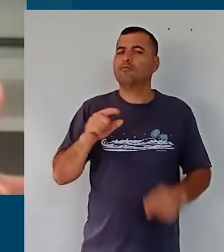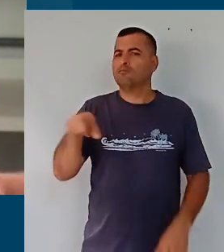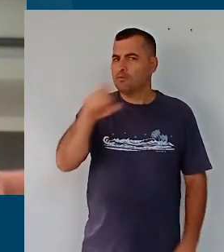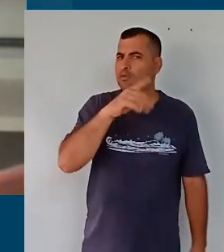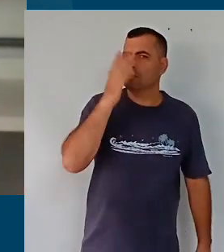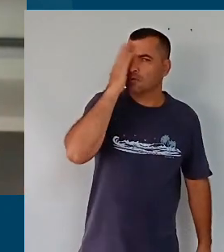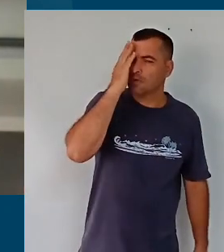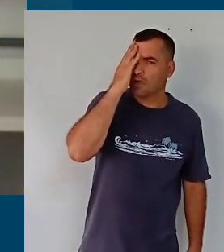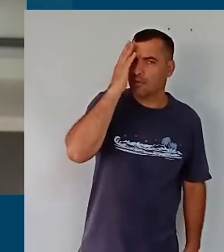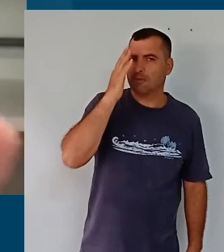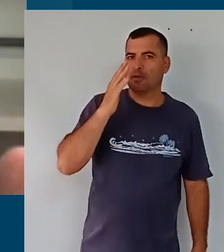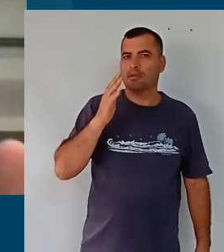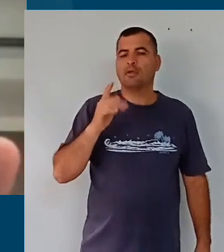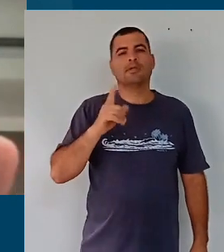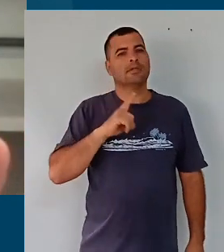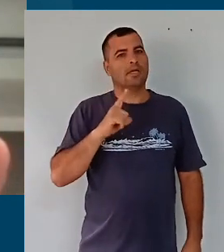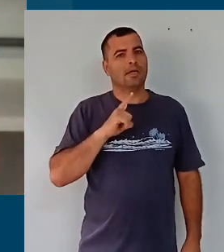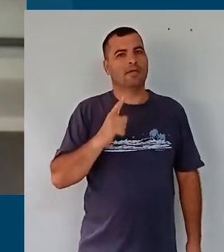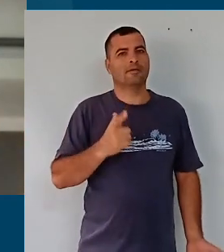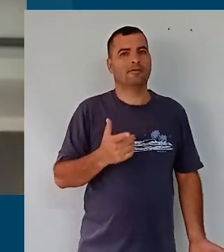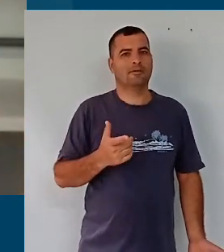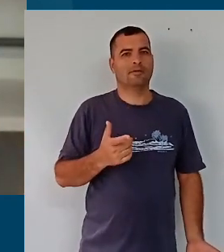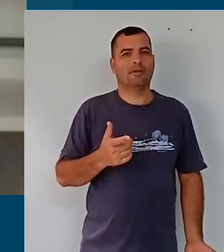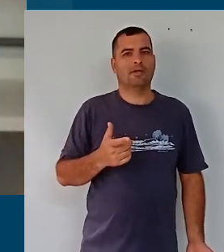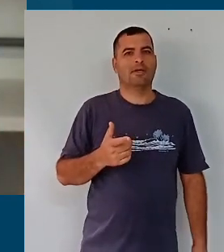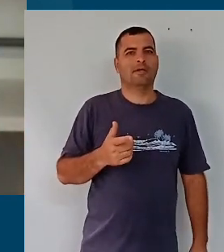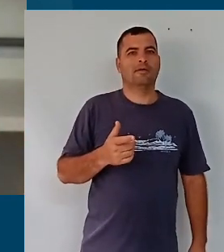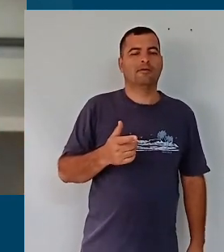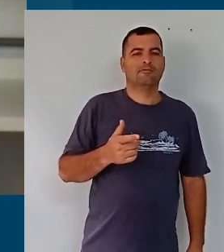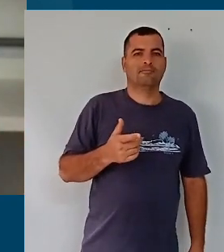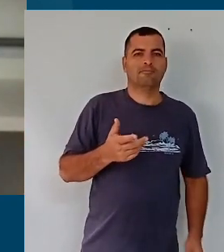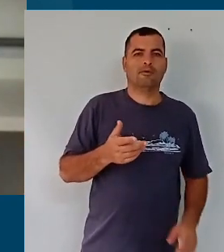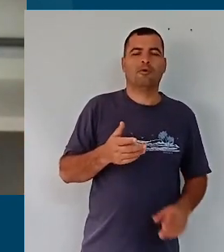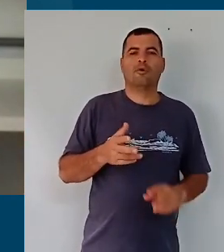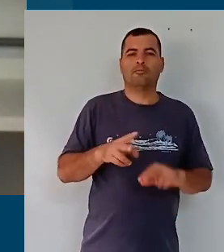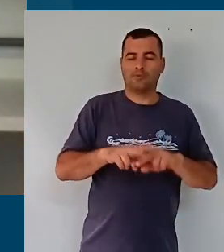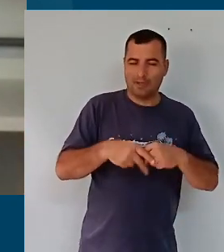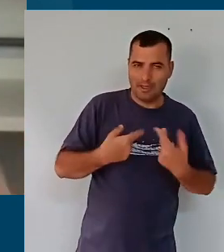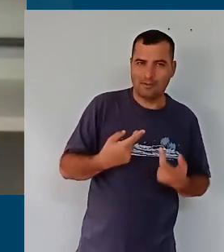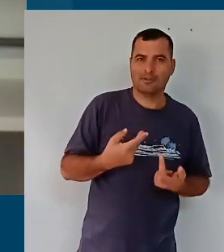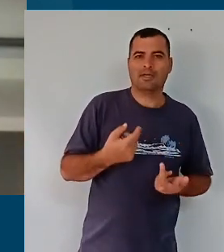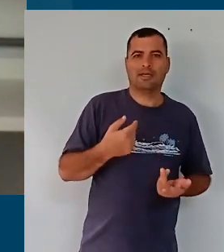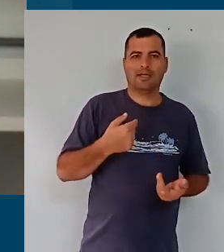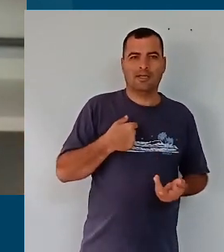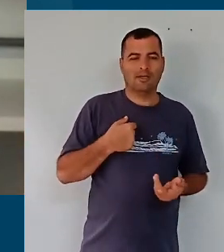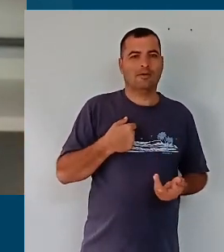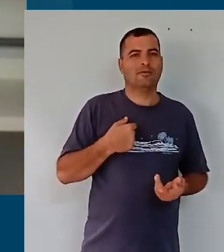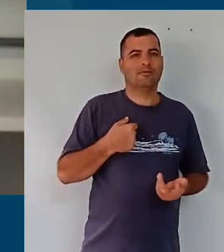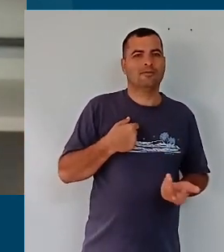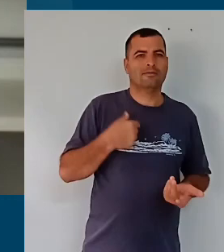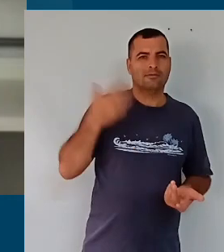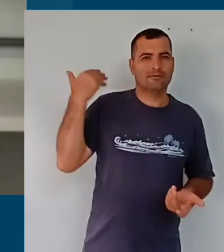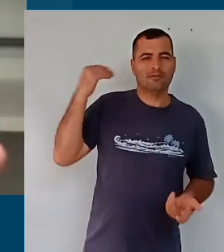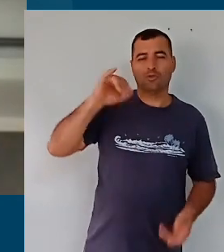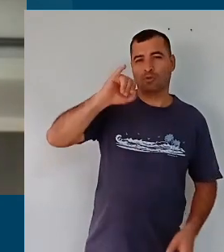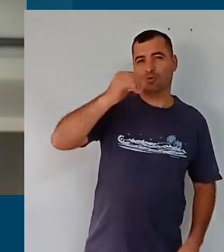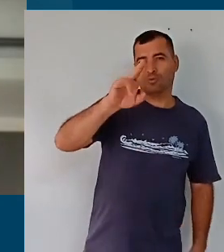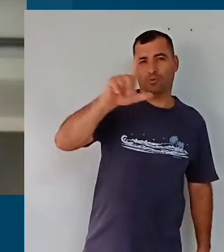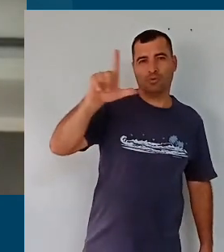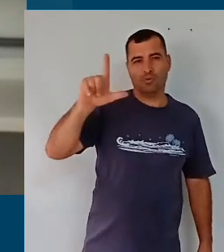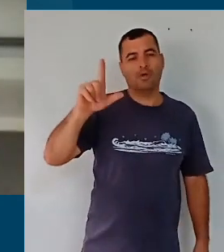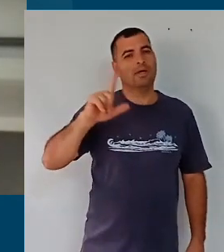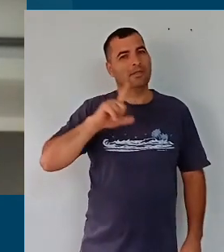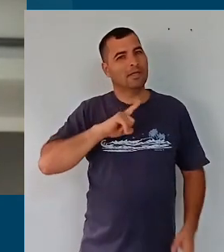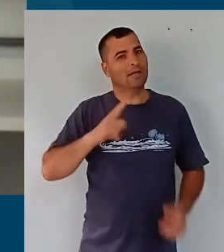vocês sabem, aliás, esse foi objeto da minha intervenção na nossa primeira sessão formativa, lá em julho,